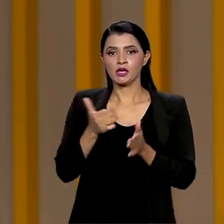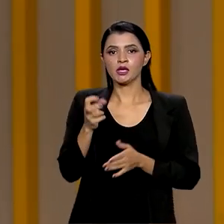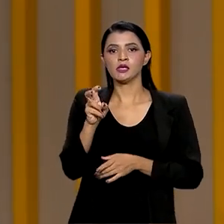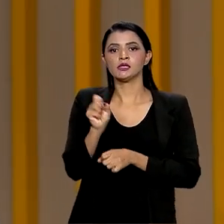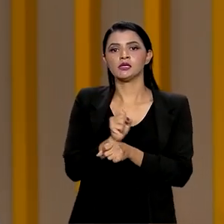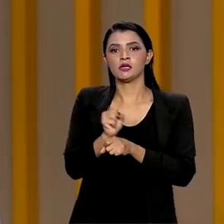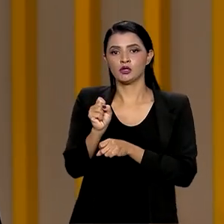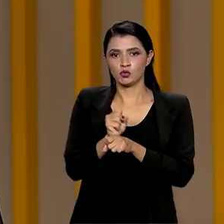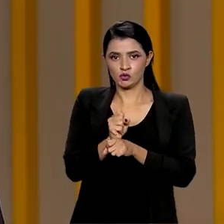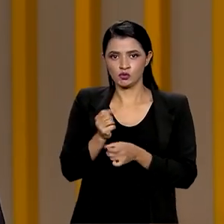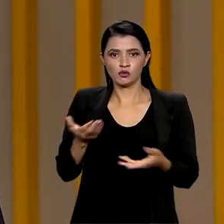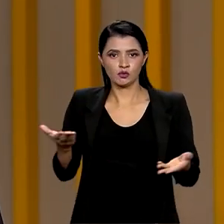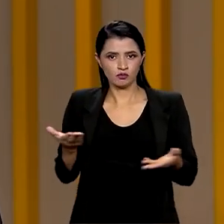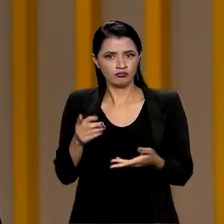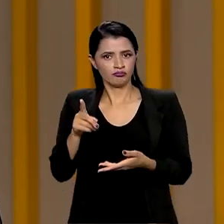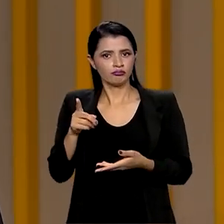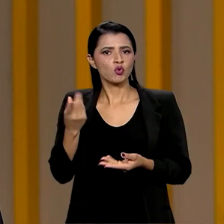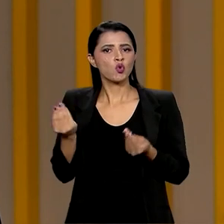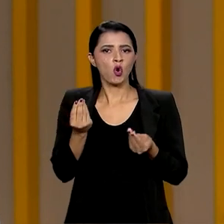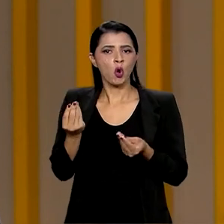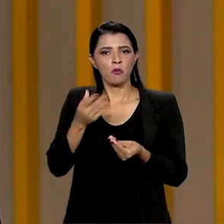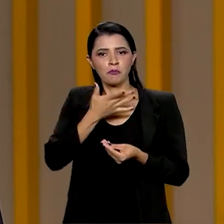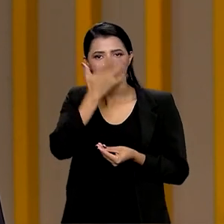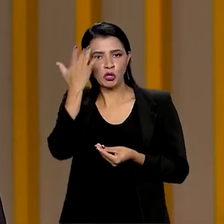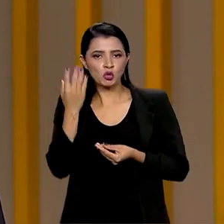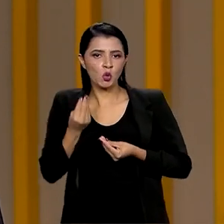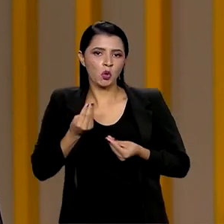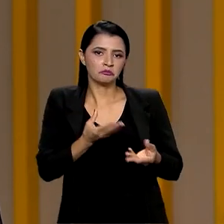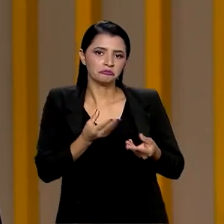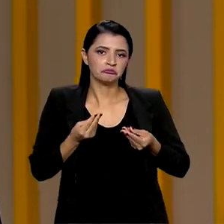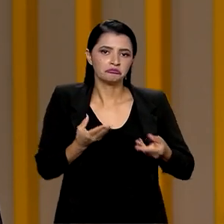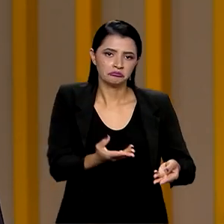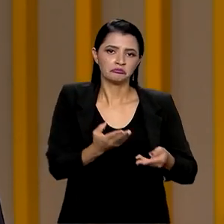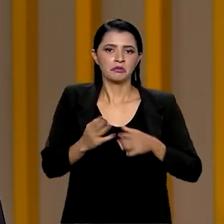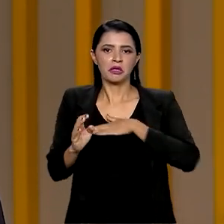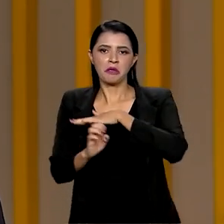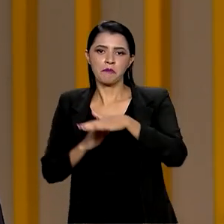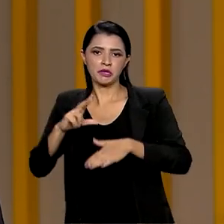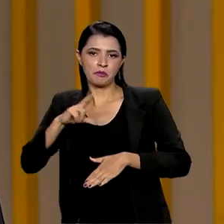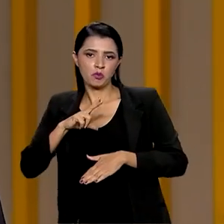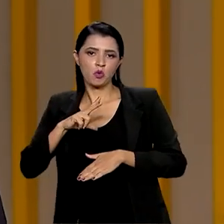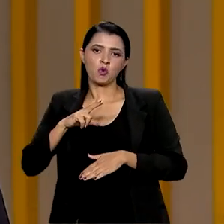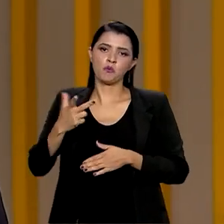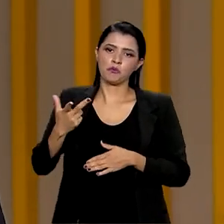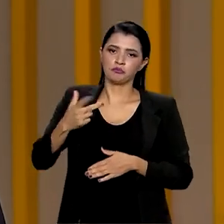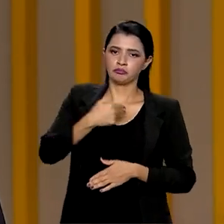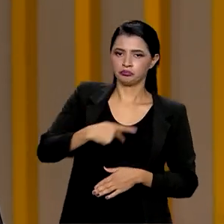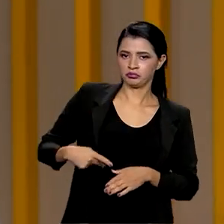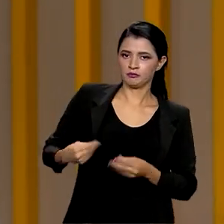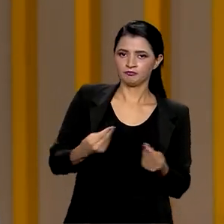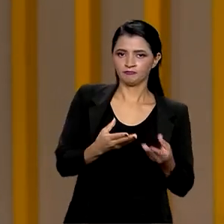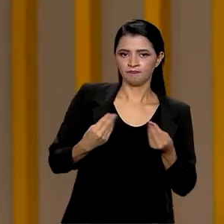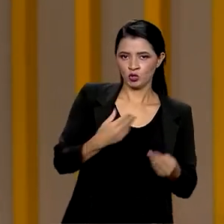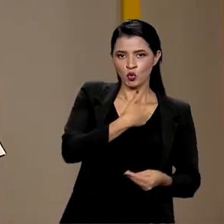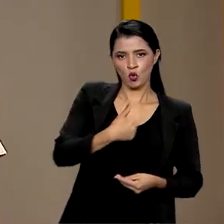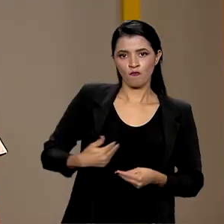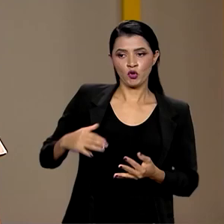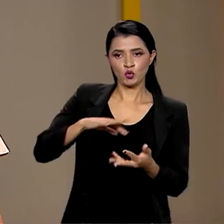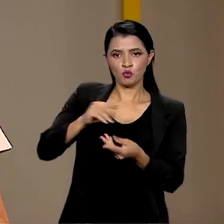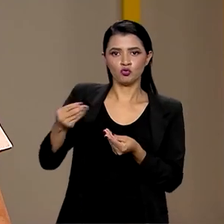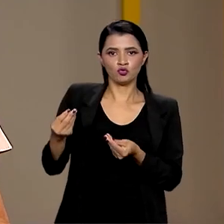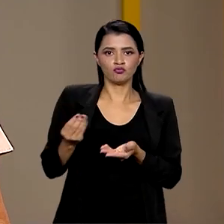existência. Ele funciona com doações de pessoas físicas, empresas públicas e privadas e de governos de todo o mundo.